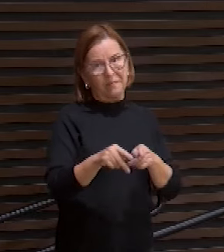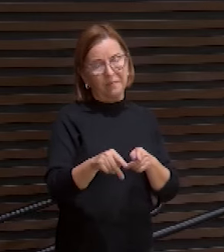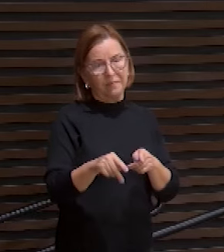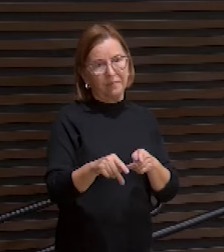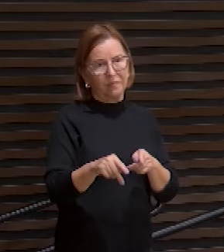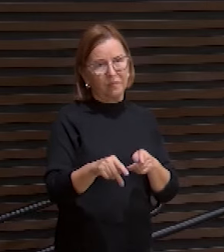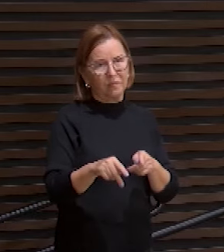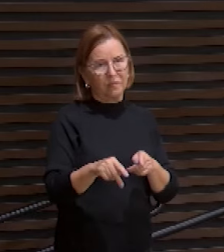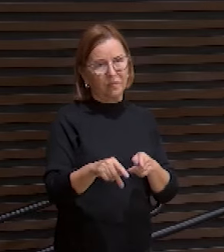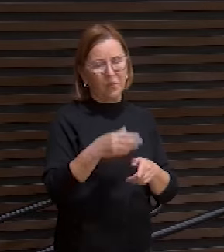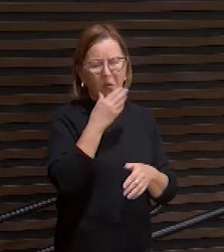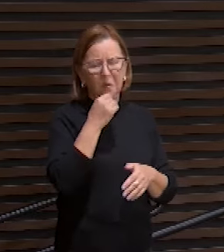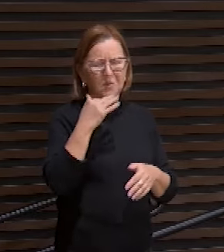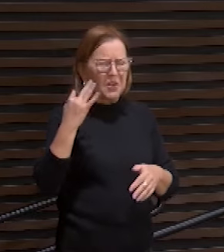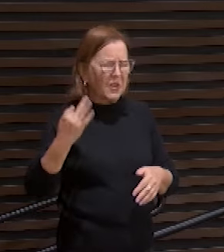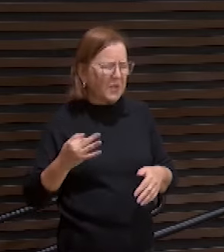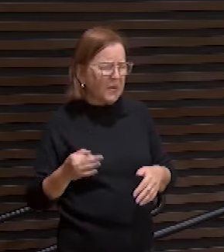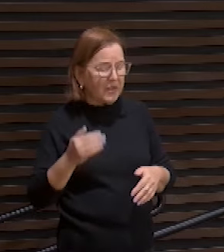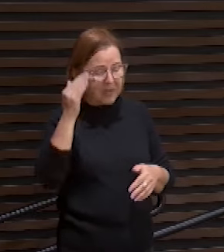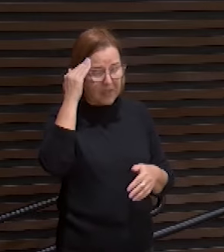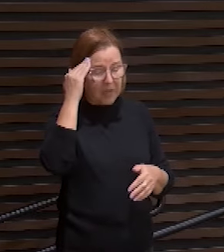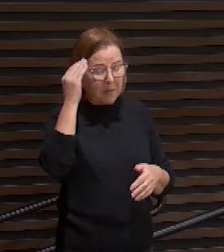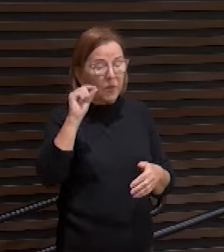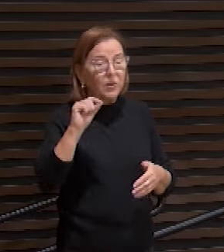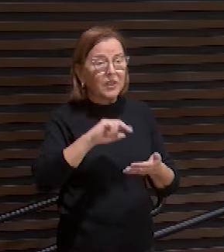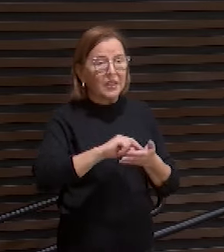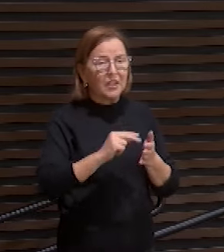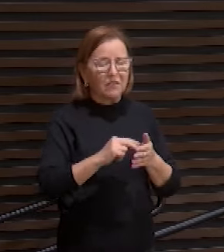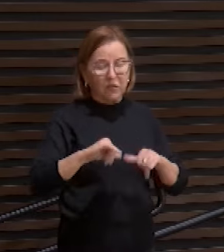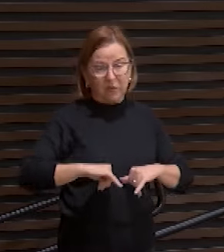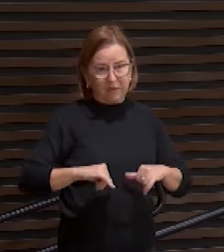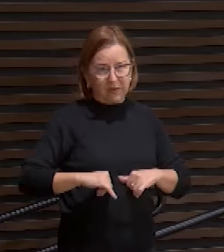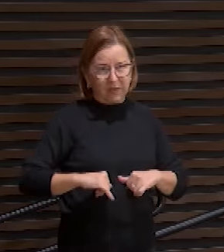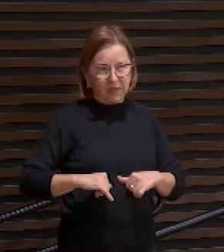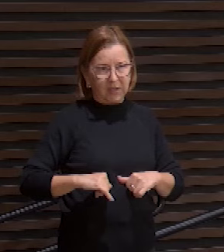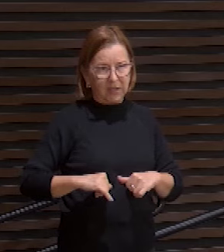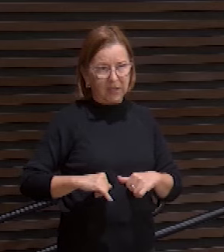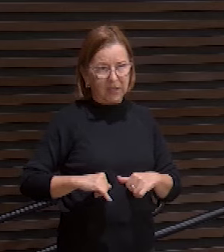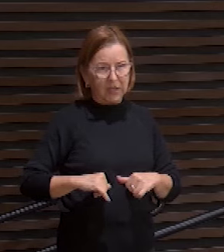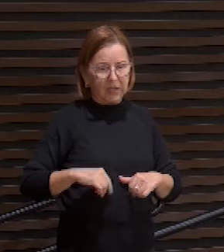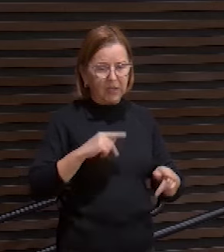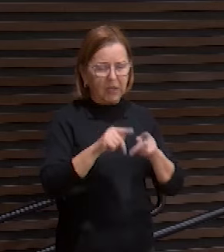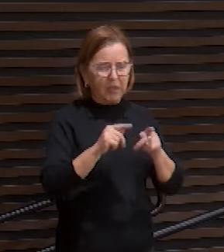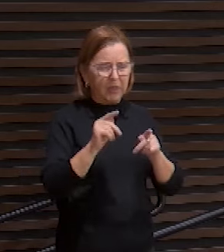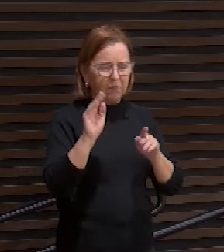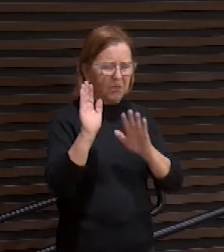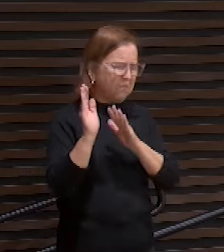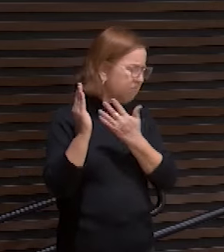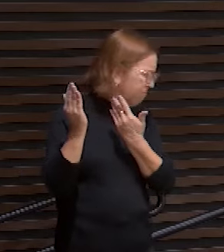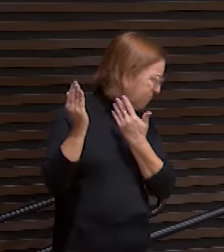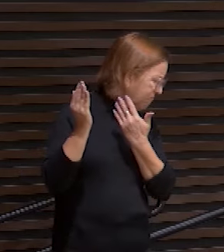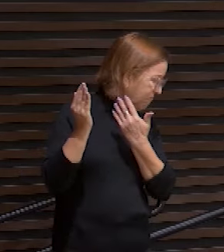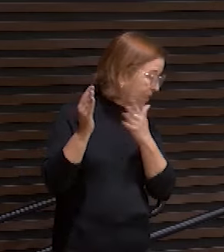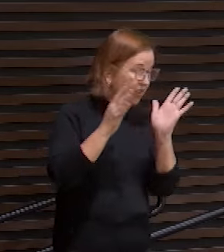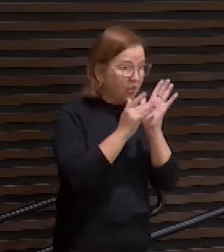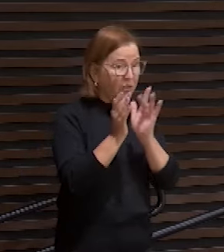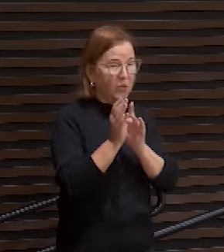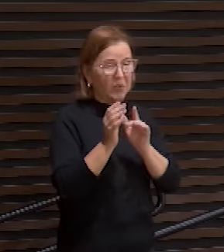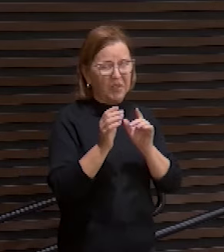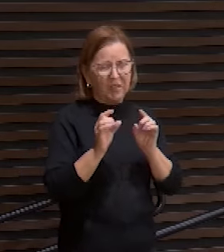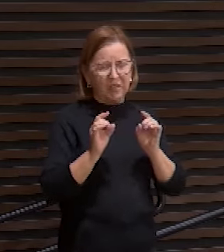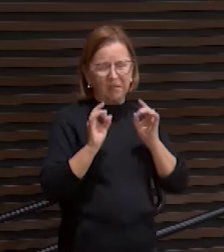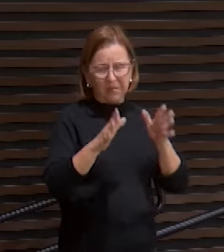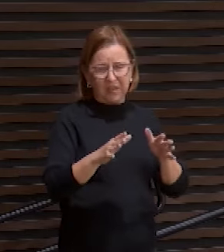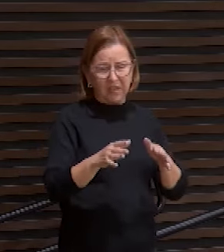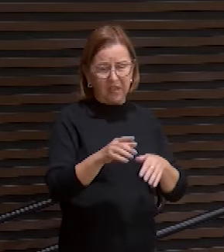Homem de dores e que sabe o que é padecer. E como um de quem os homens escondem o rosto era desprezado e dele não fizemos